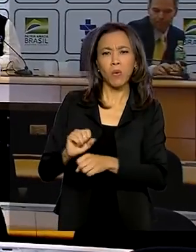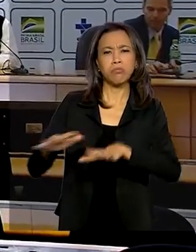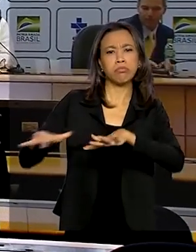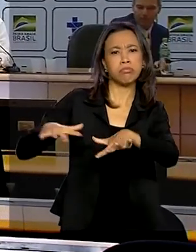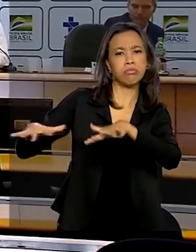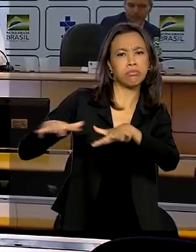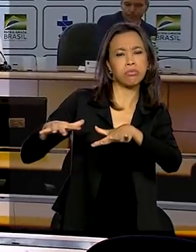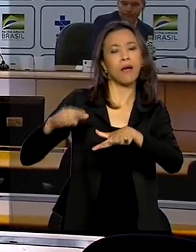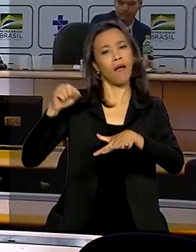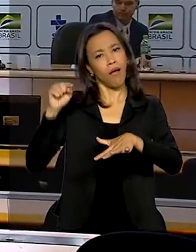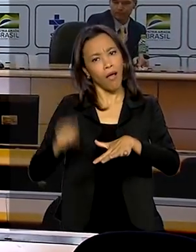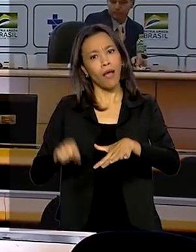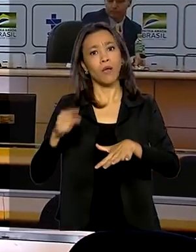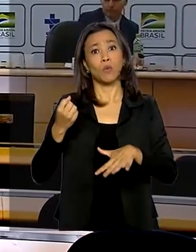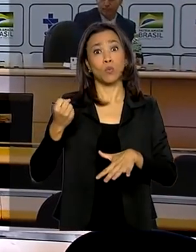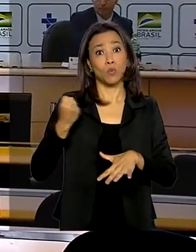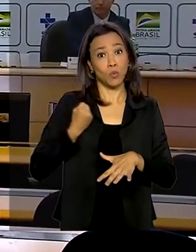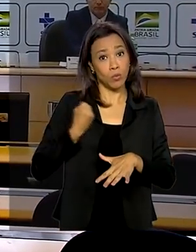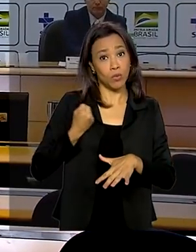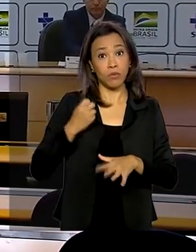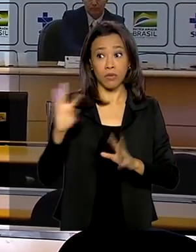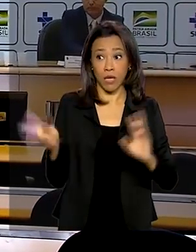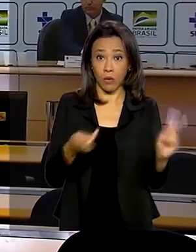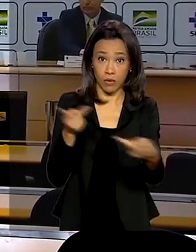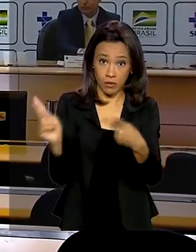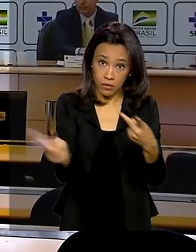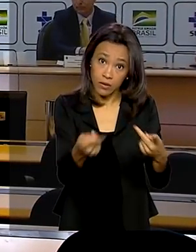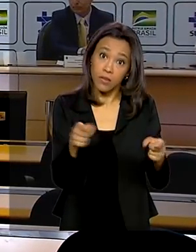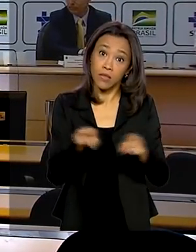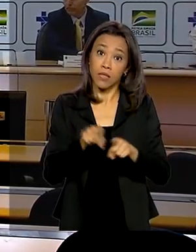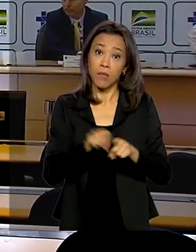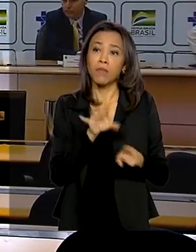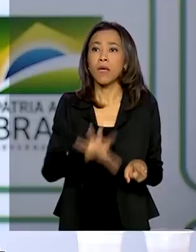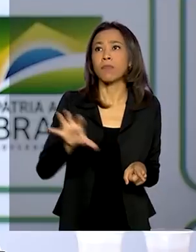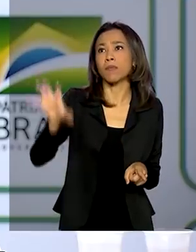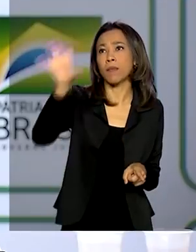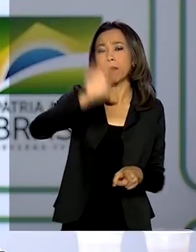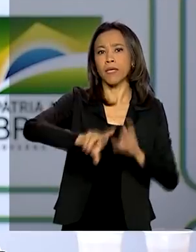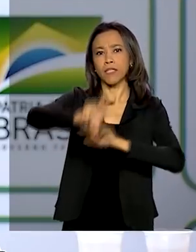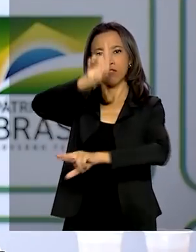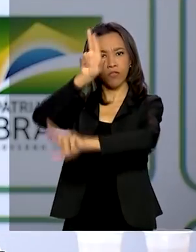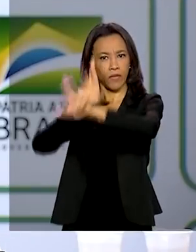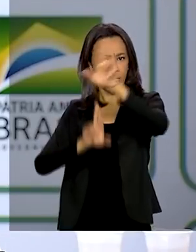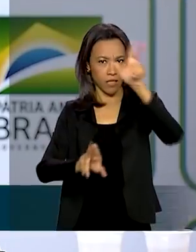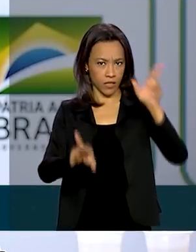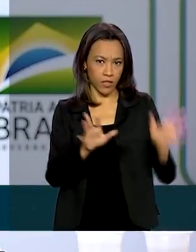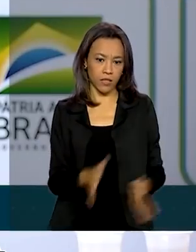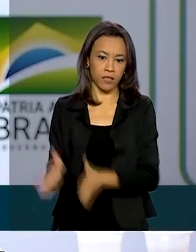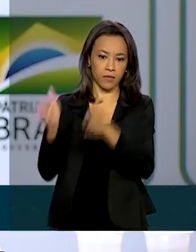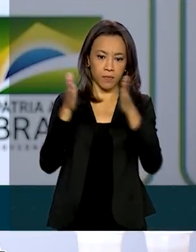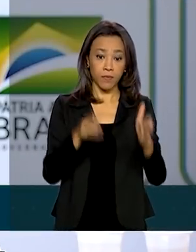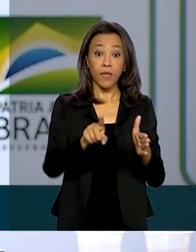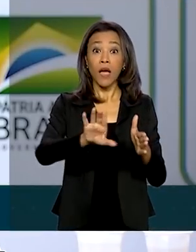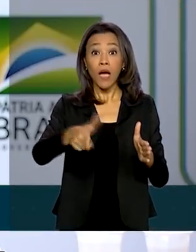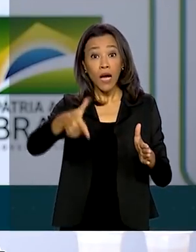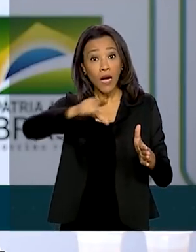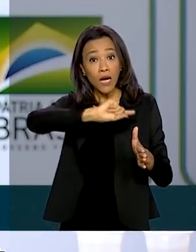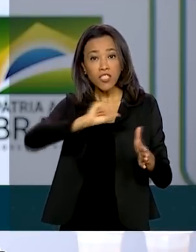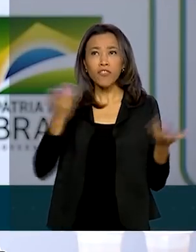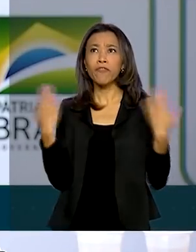consideração o número de casos e as diversidades regionais. Antes de adotar o fecha tudo,